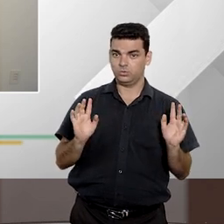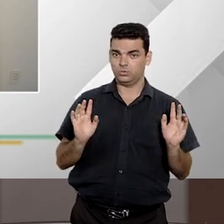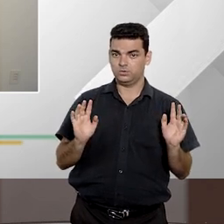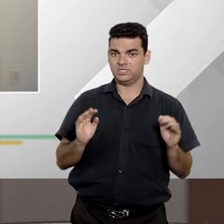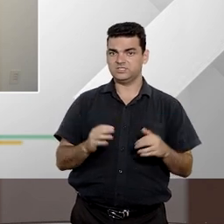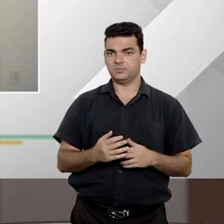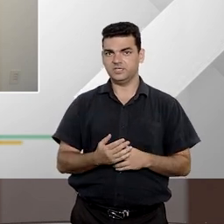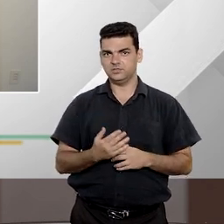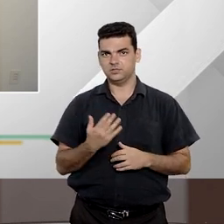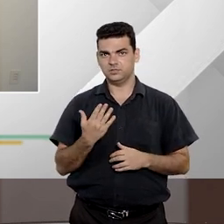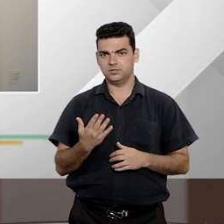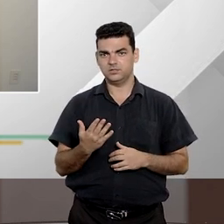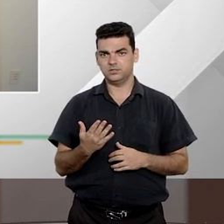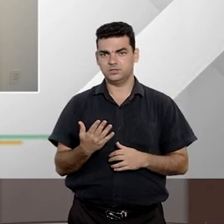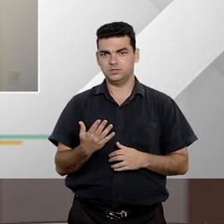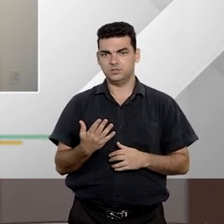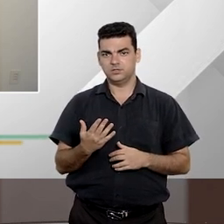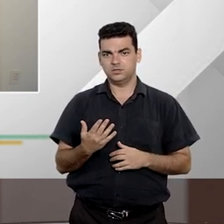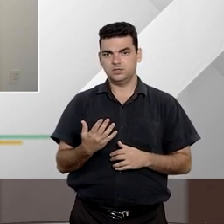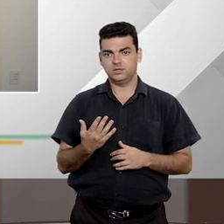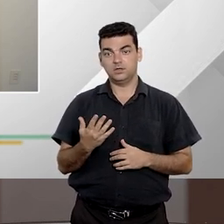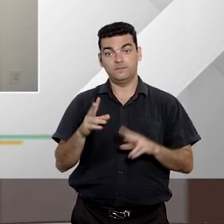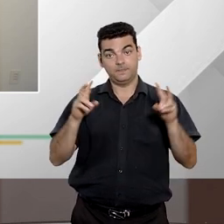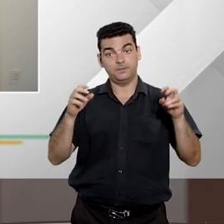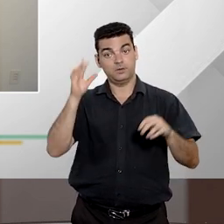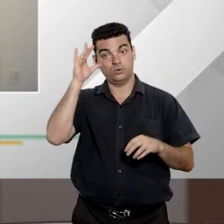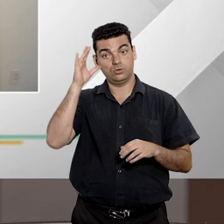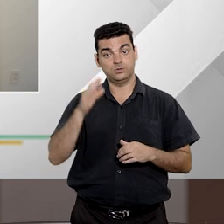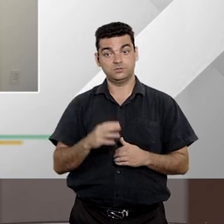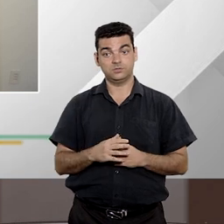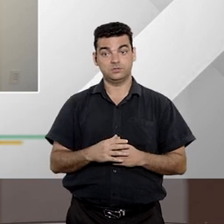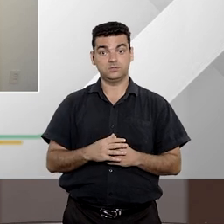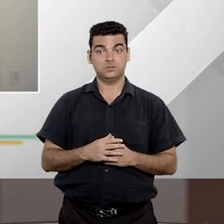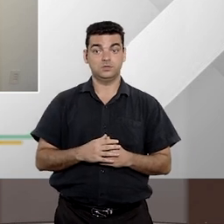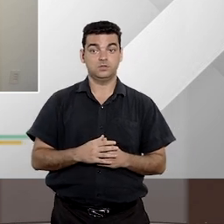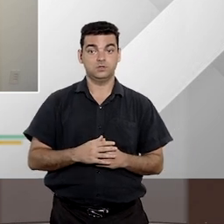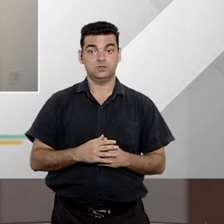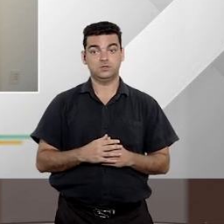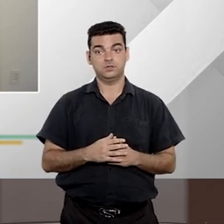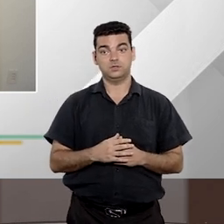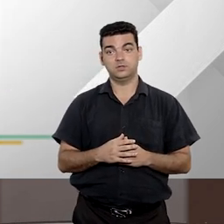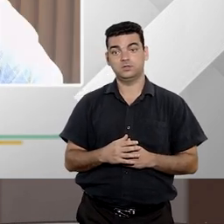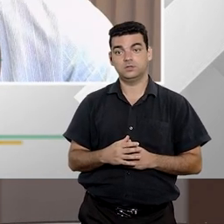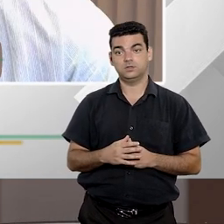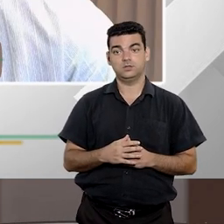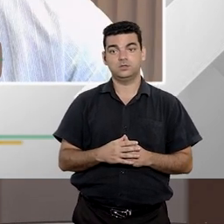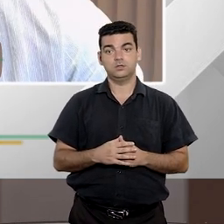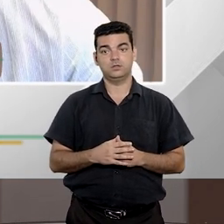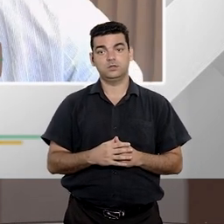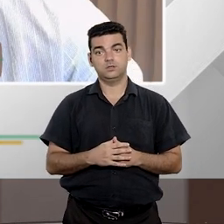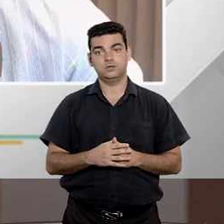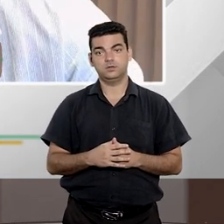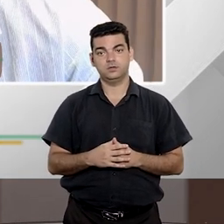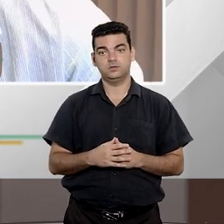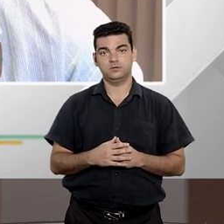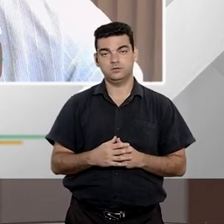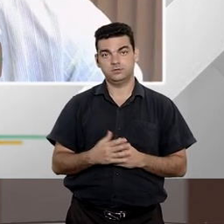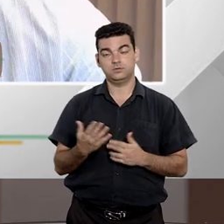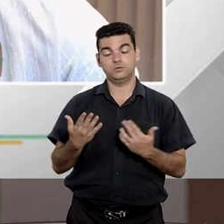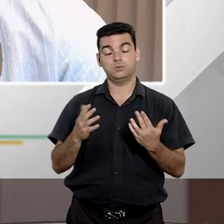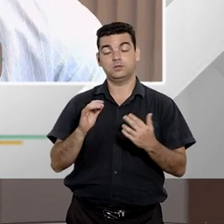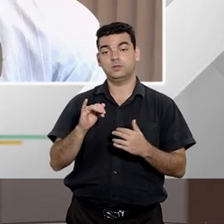Então, esse é um tema bem interessante. Nós tivemos agora recentemente a reforma da lei de improbidade